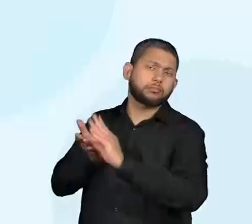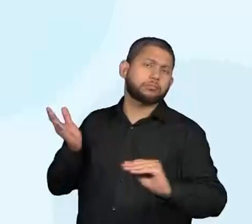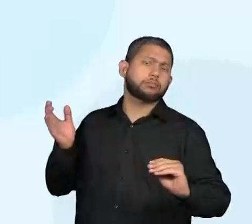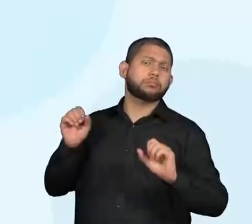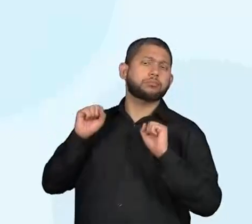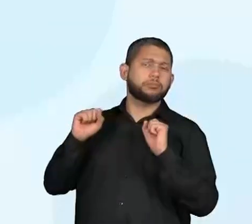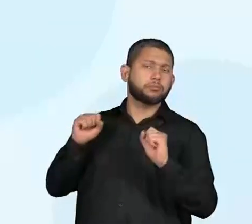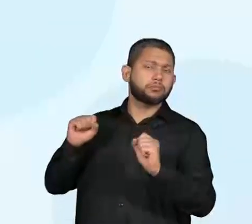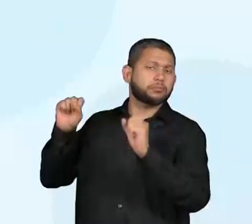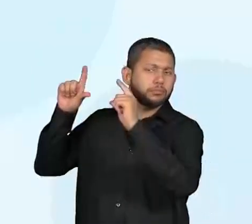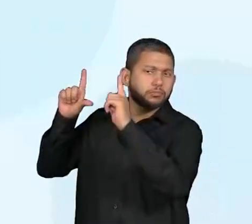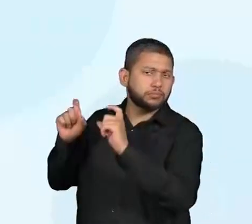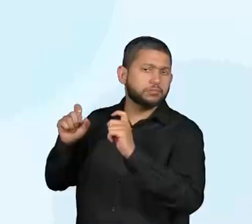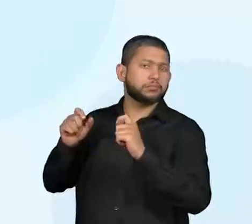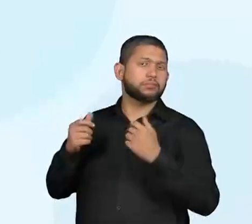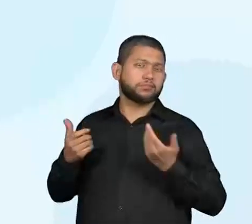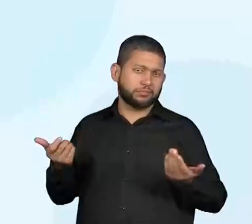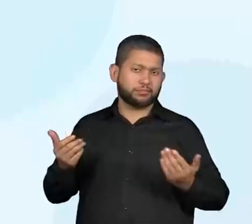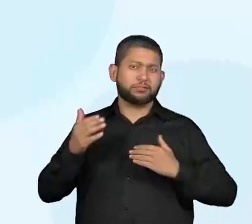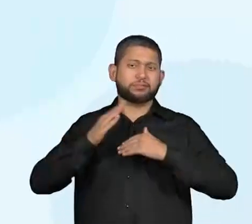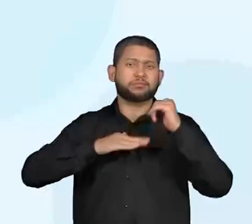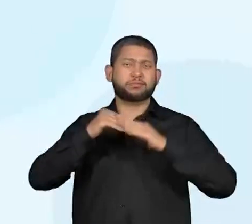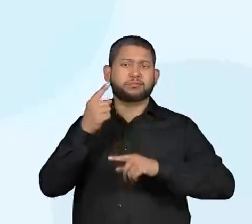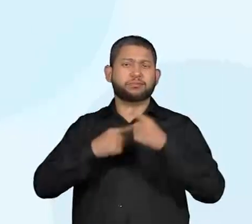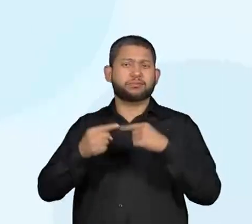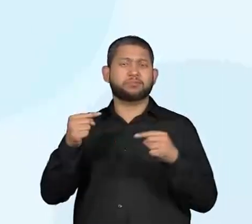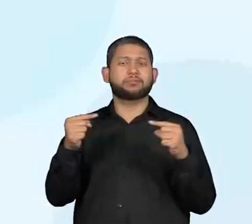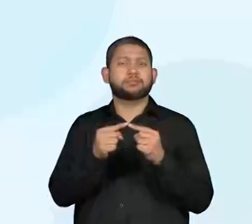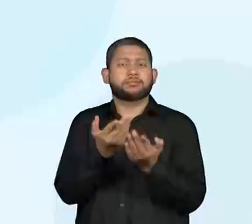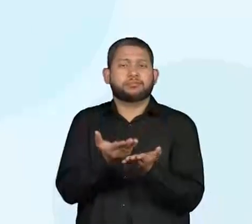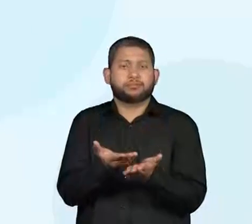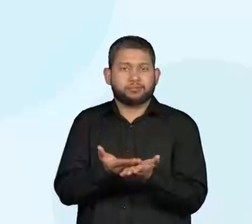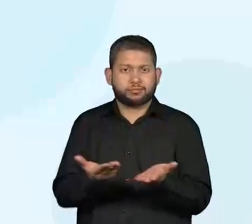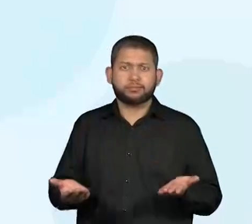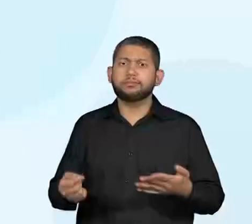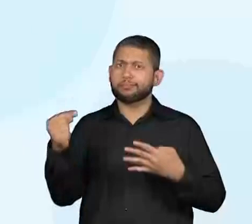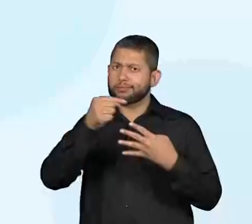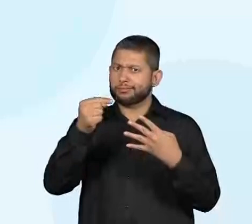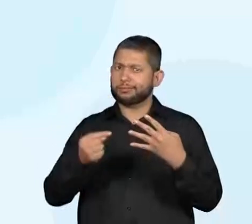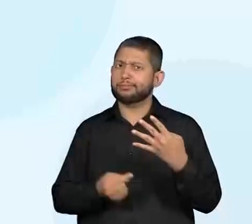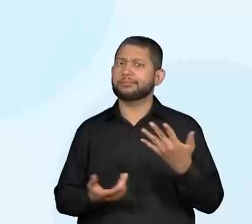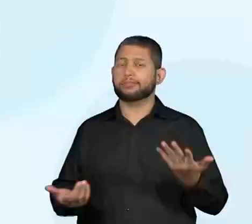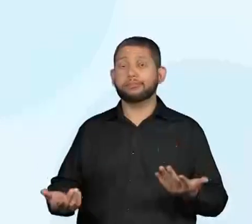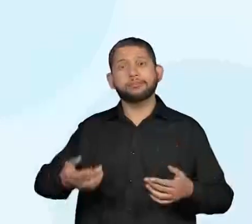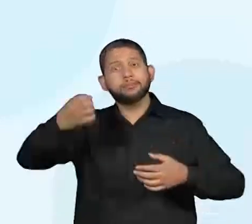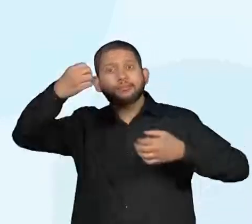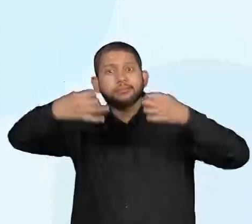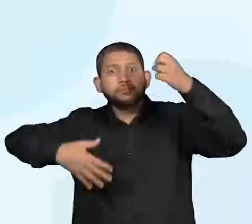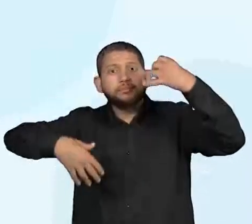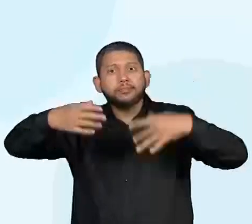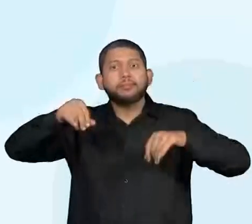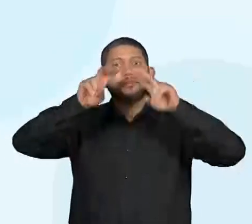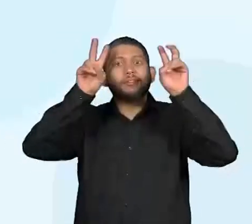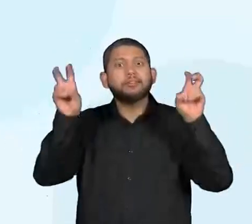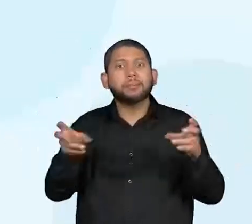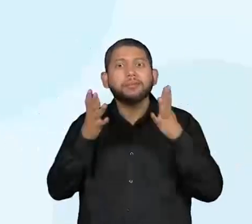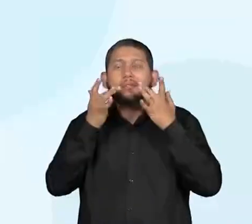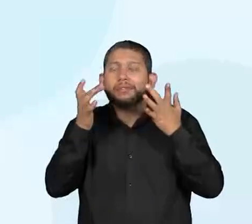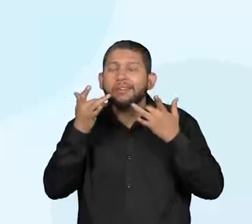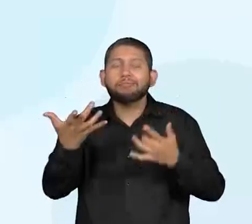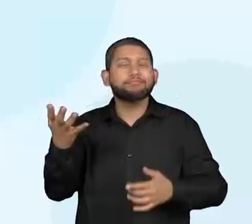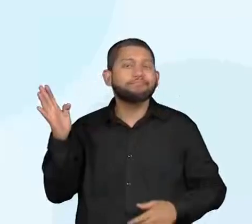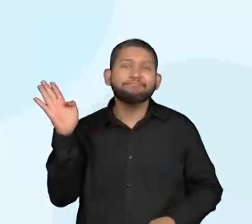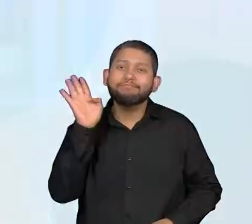foto. Aí estão as habilidades que iremos trabalhar hoje. Bastante habilidade para falar desse tema que é muito legal.